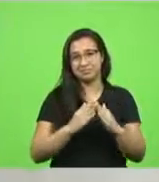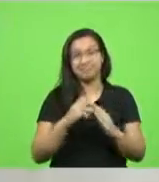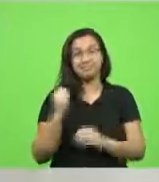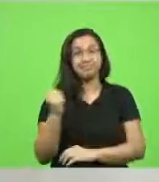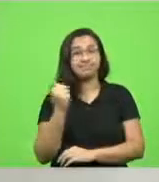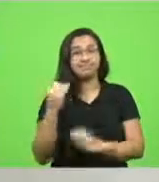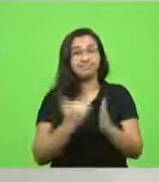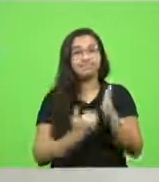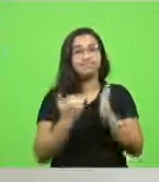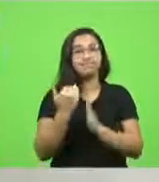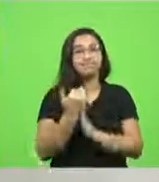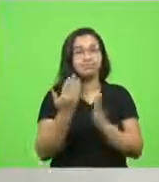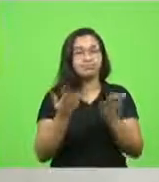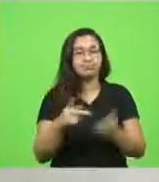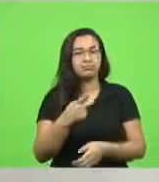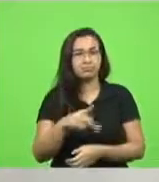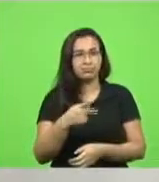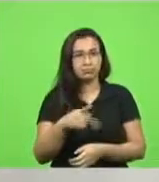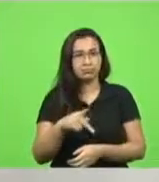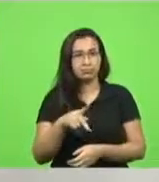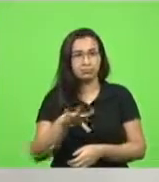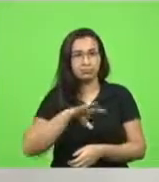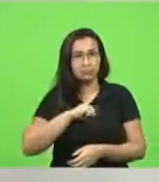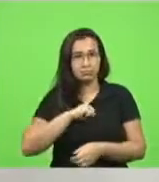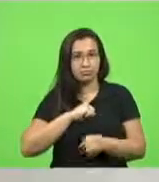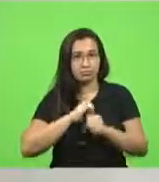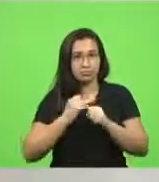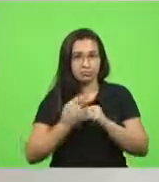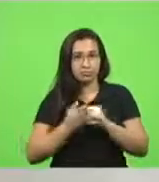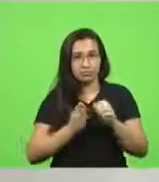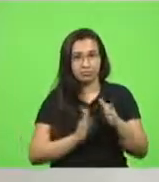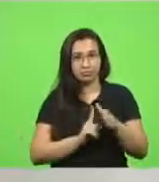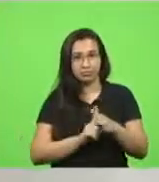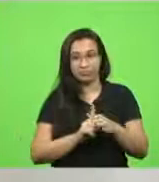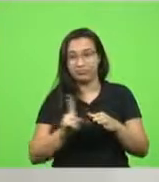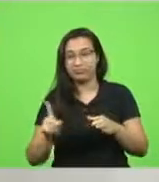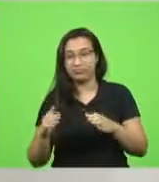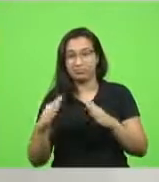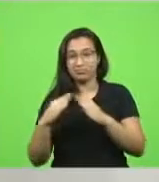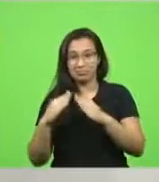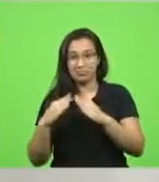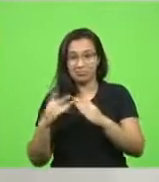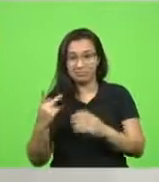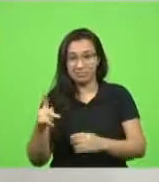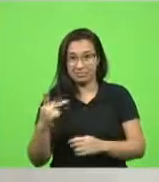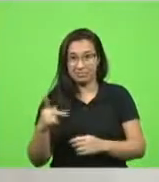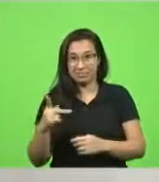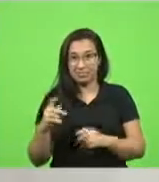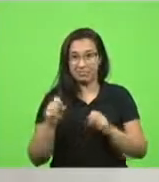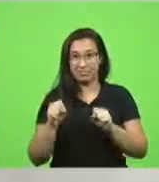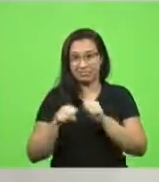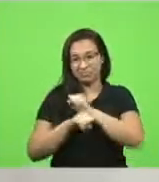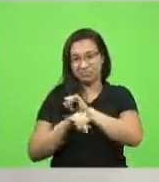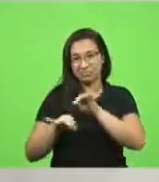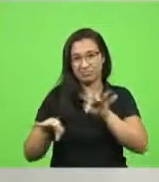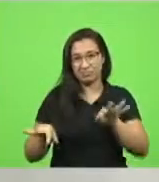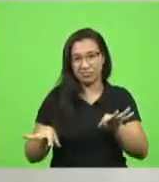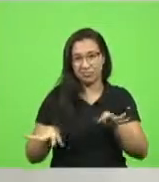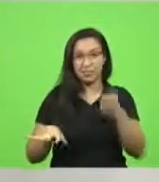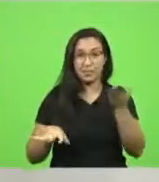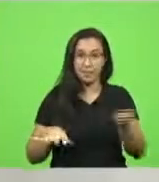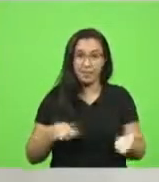adoece, ele leva para casa o Covid. Uma criança pode levar o Covid. Ela também é vetor de